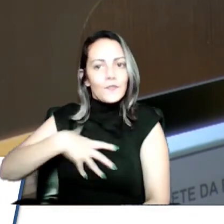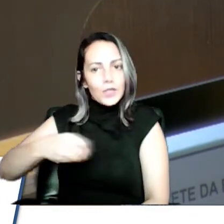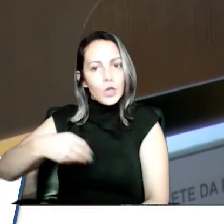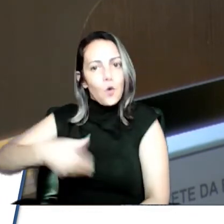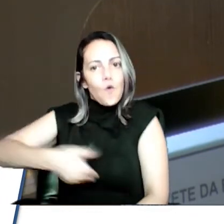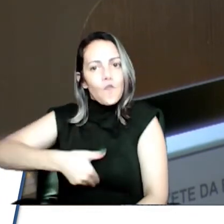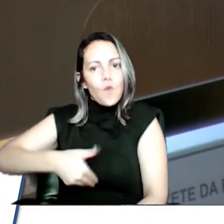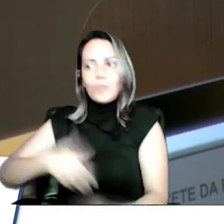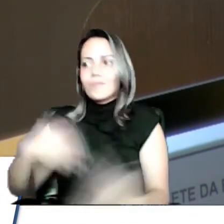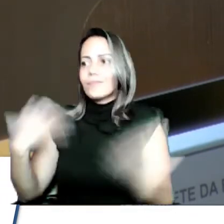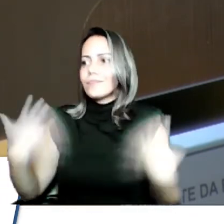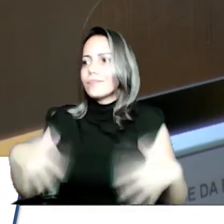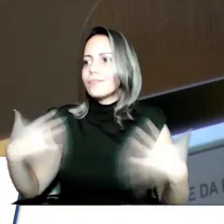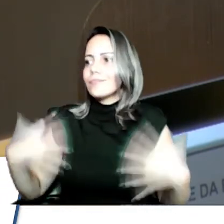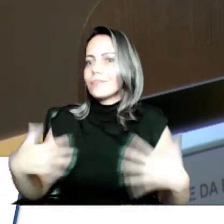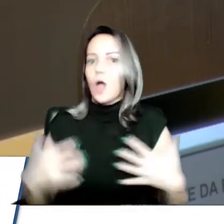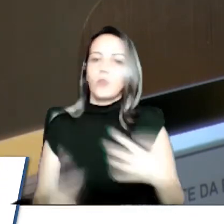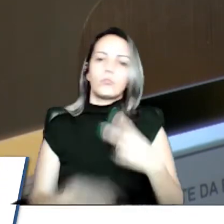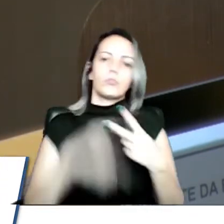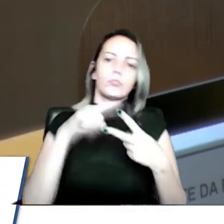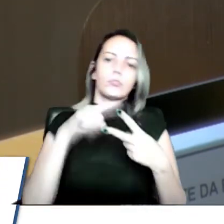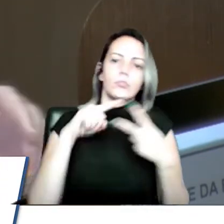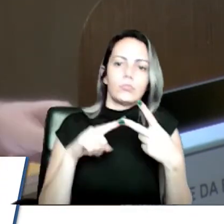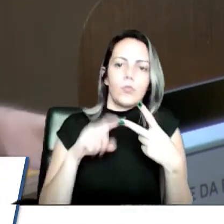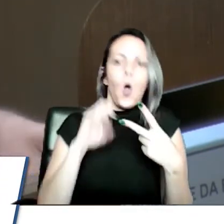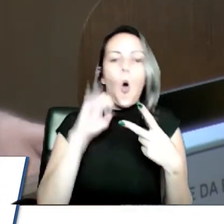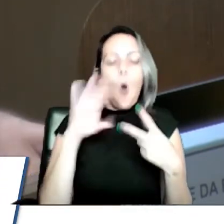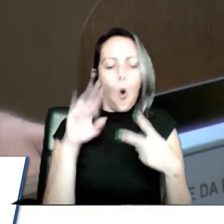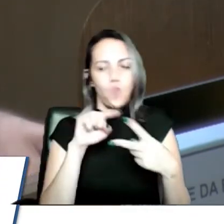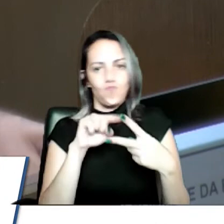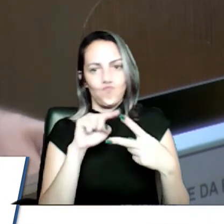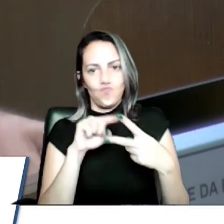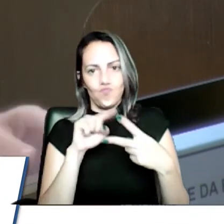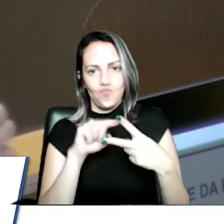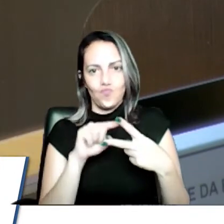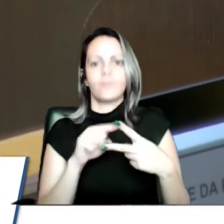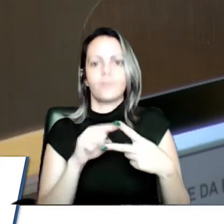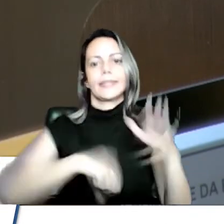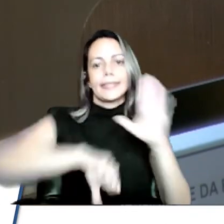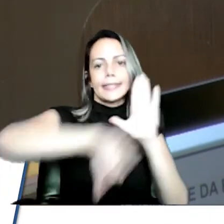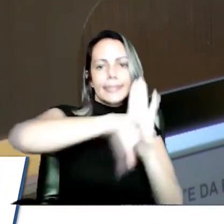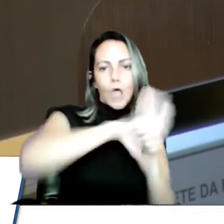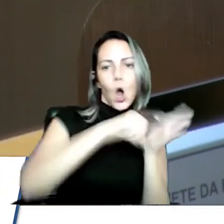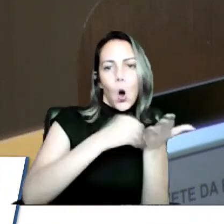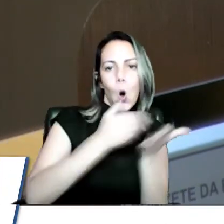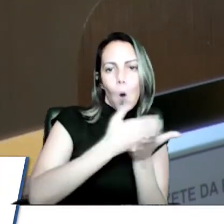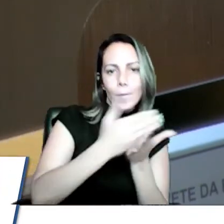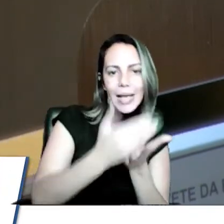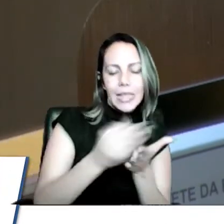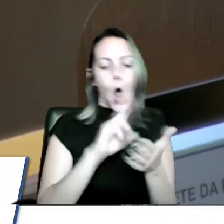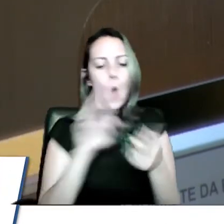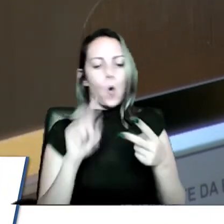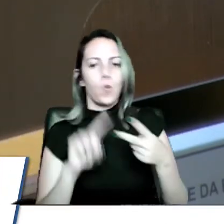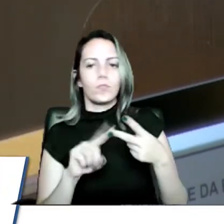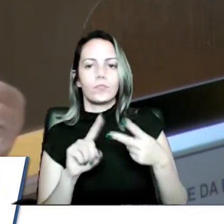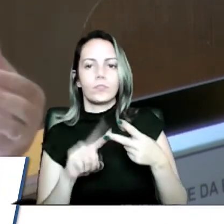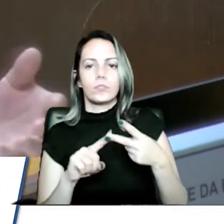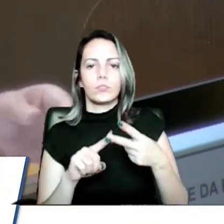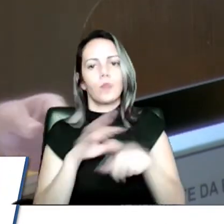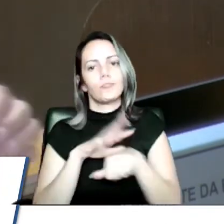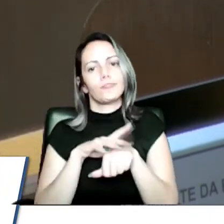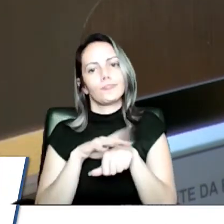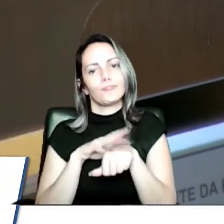do crime ou vai ficar doente. Uma das duas. Então, não preciso analisar bem esses casos. O erro maior, na minha opinião, eu me responsabilizo também,